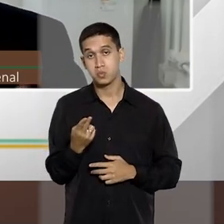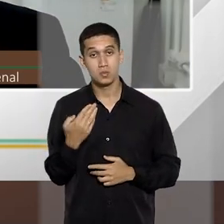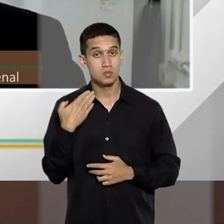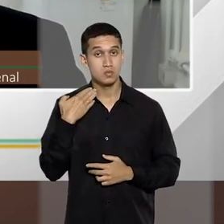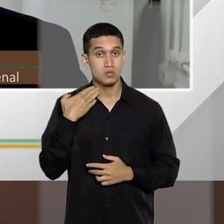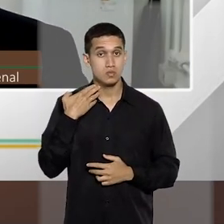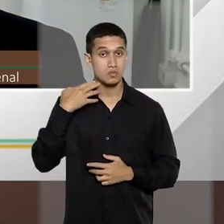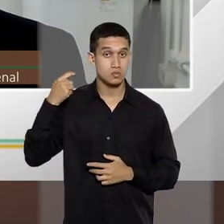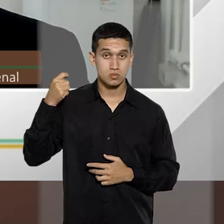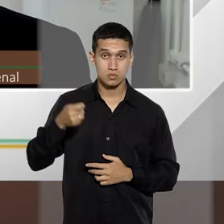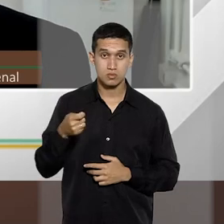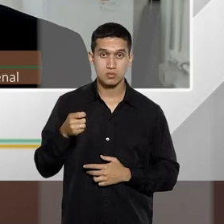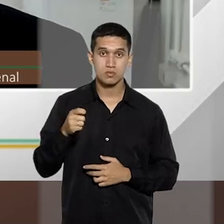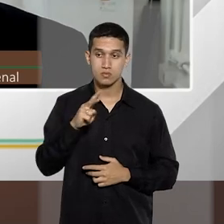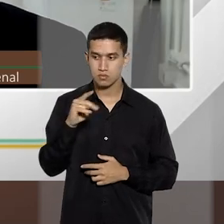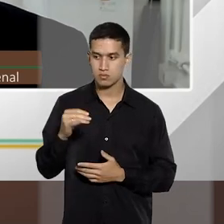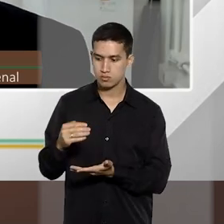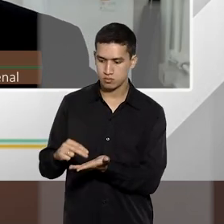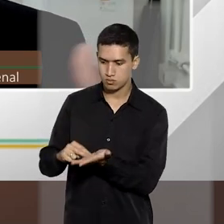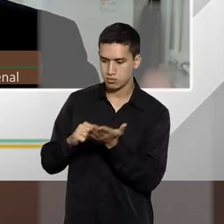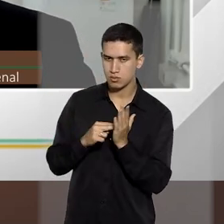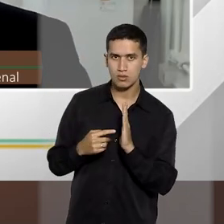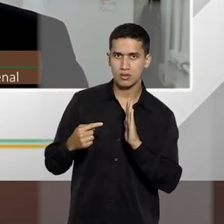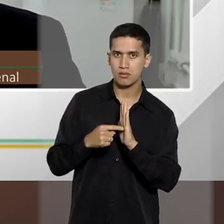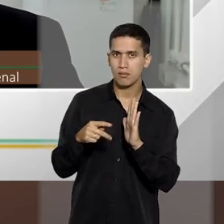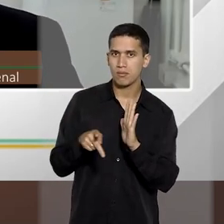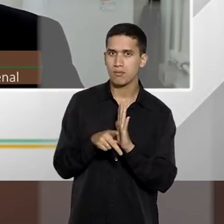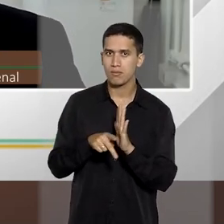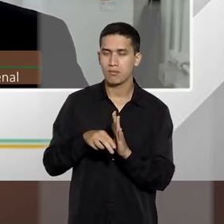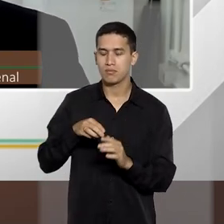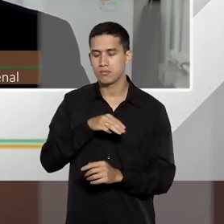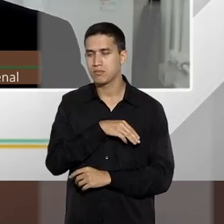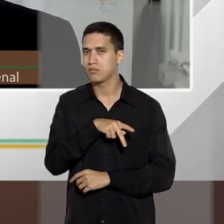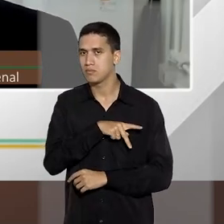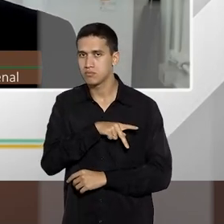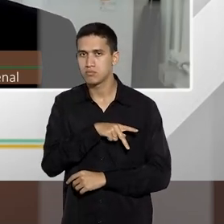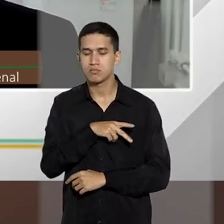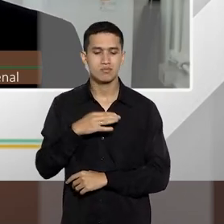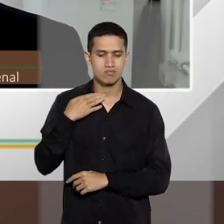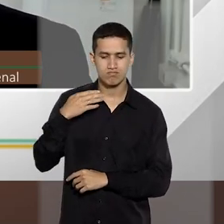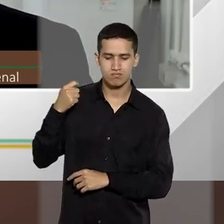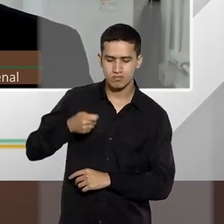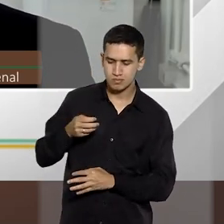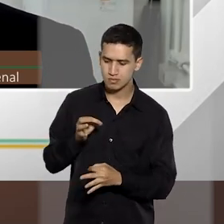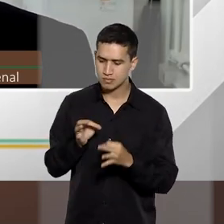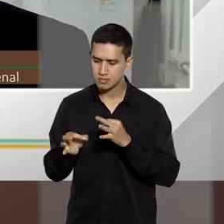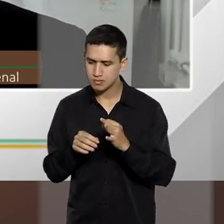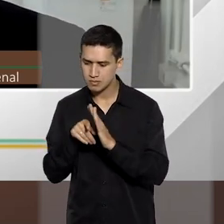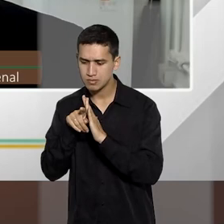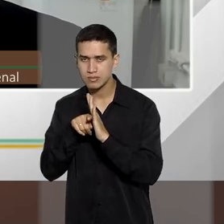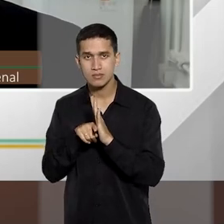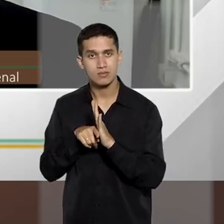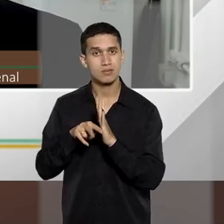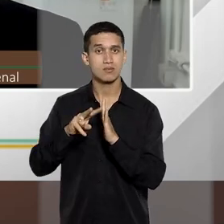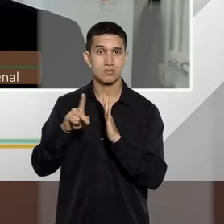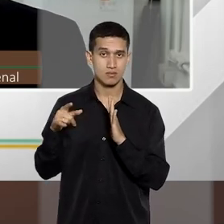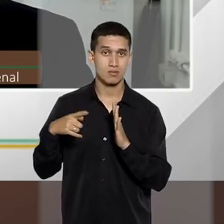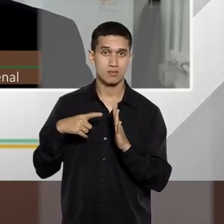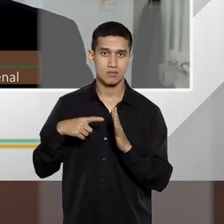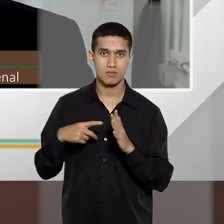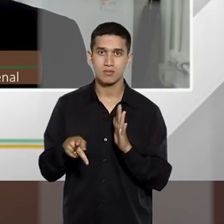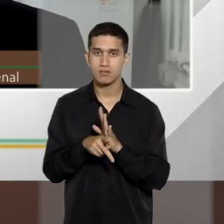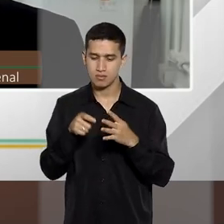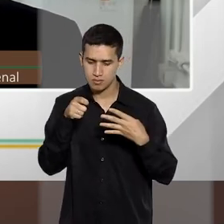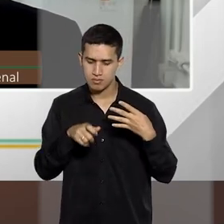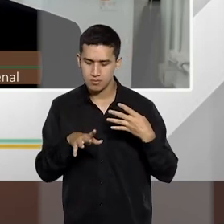uma denúncia, o Ministério Público vai oferecer uma denúncia, o juiz vai receber, depois vai sentenciar. Então, ele vai ter um embasamento jurisprudencial para